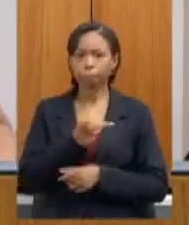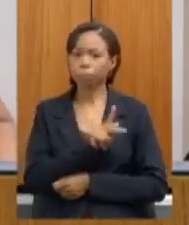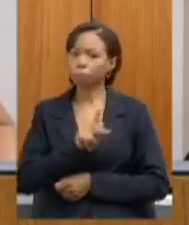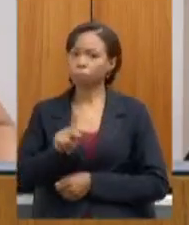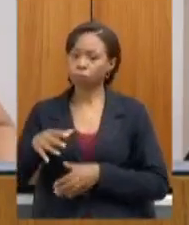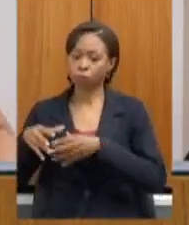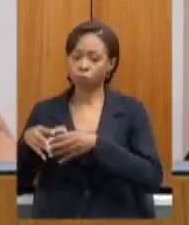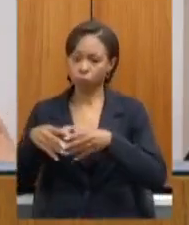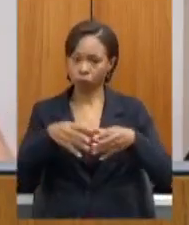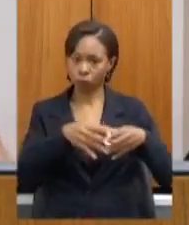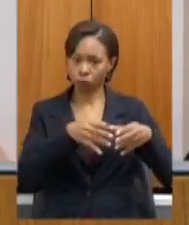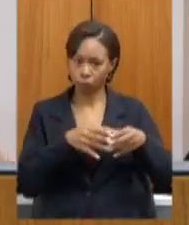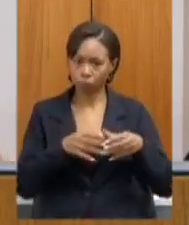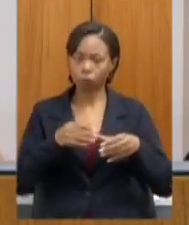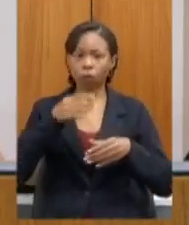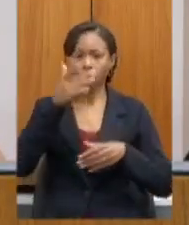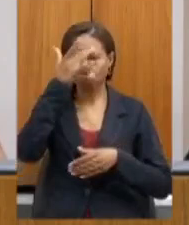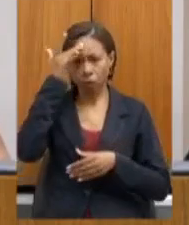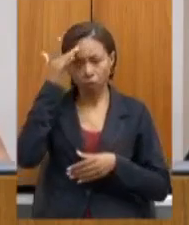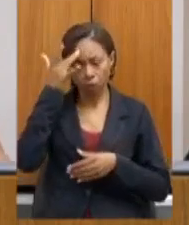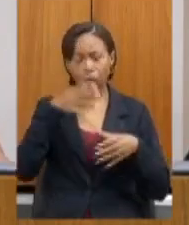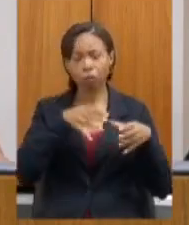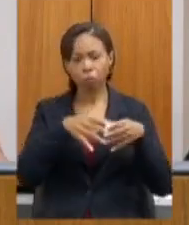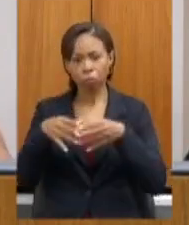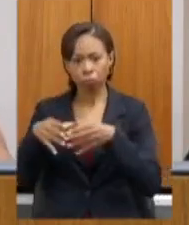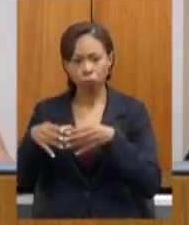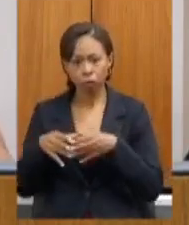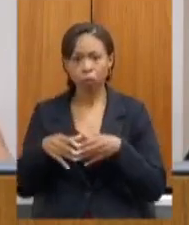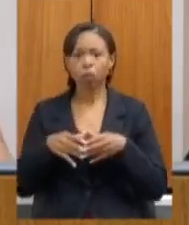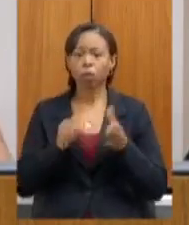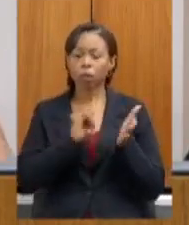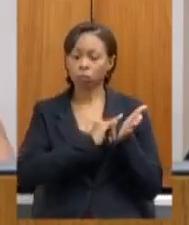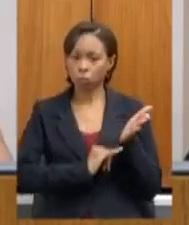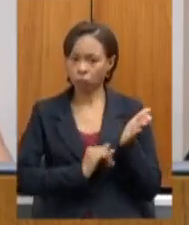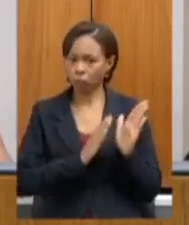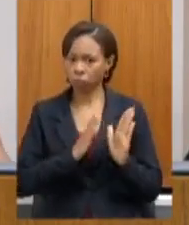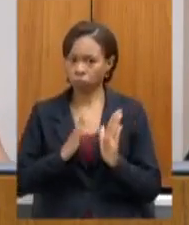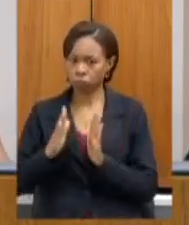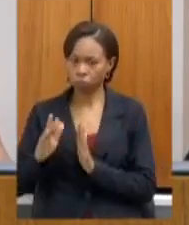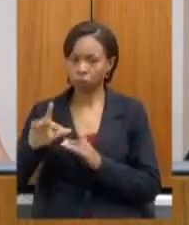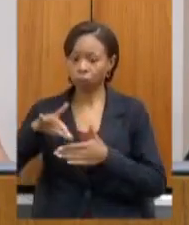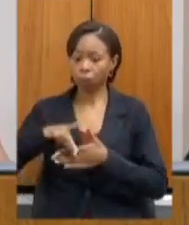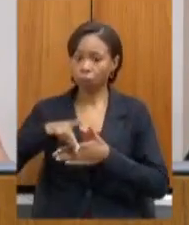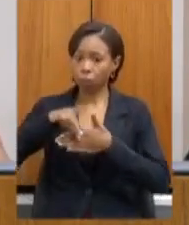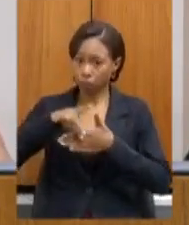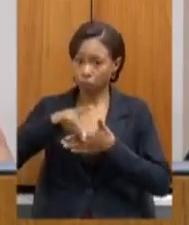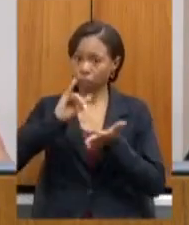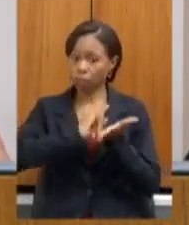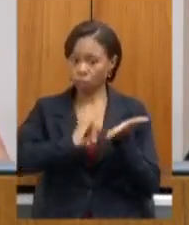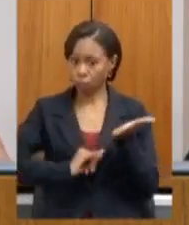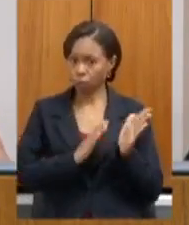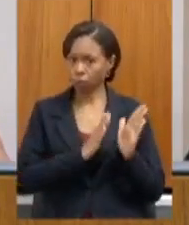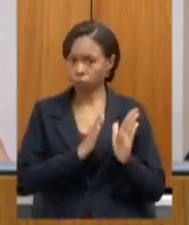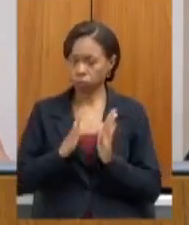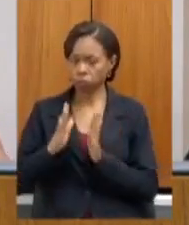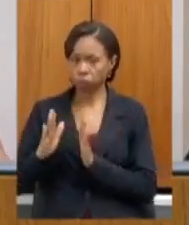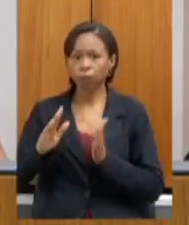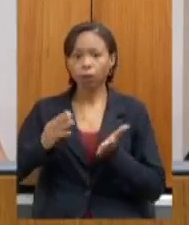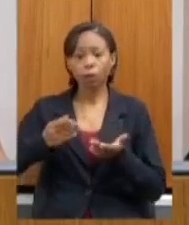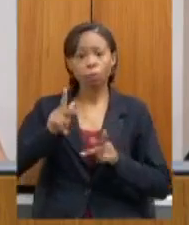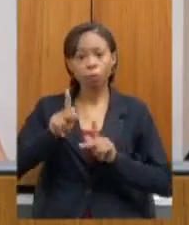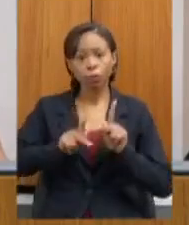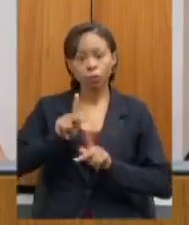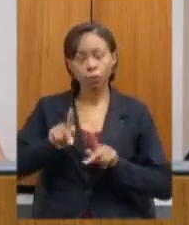membros das comissões participantes por ordem de inscrição, líderes por ordem de inscrição, membros da mesa da Assembleia por